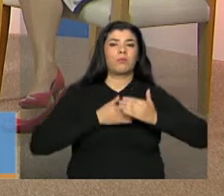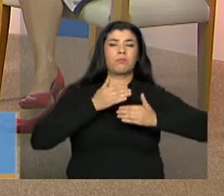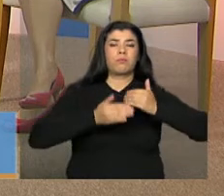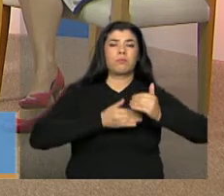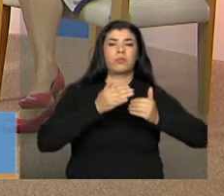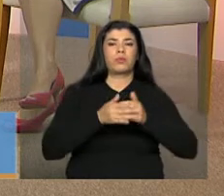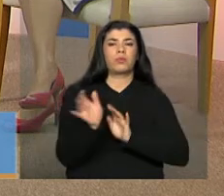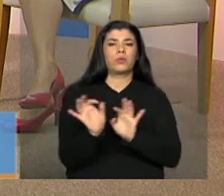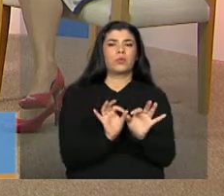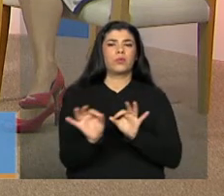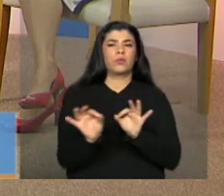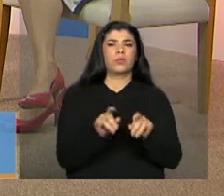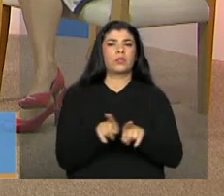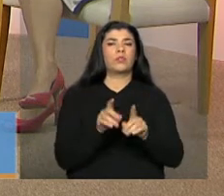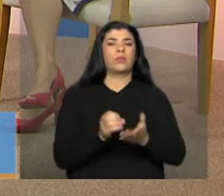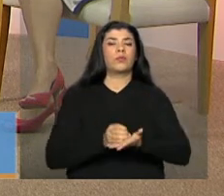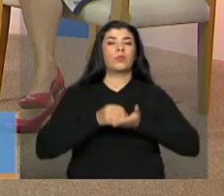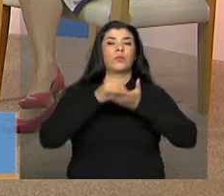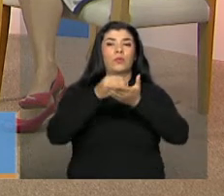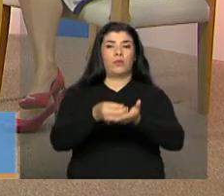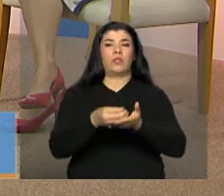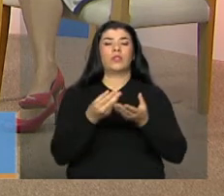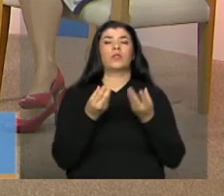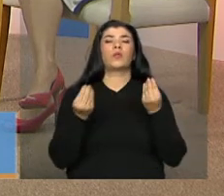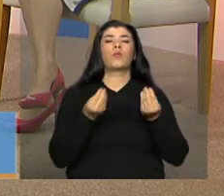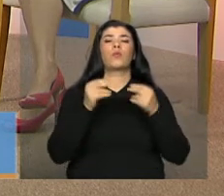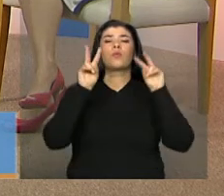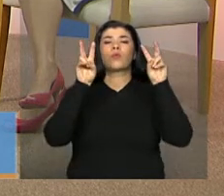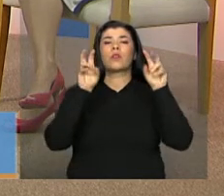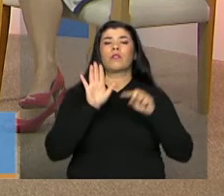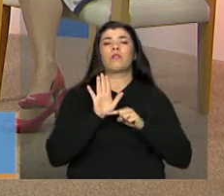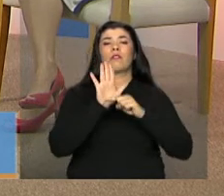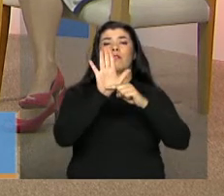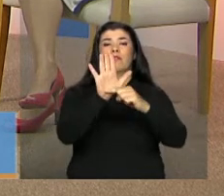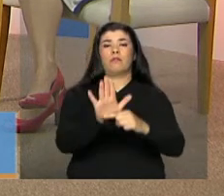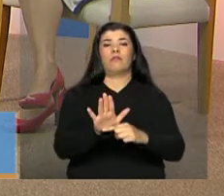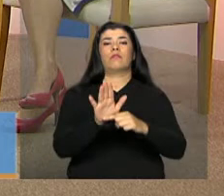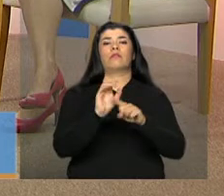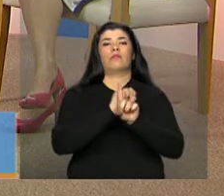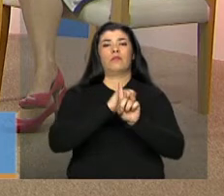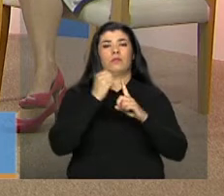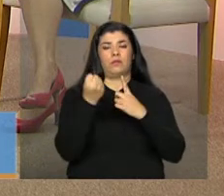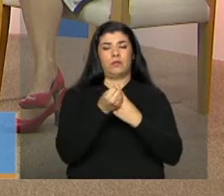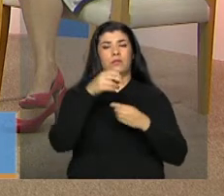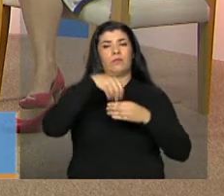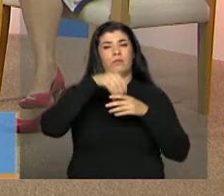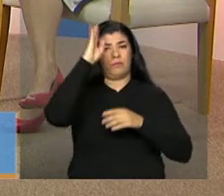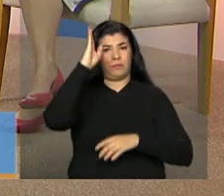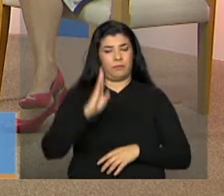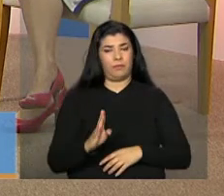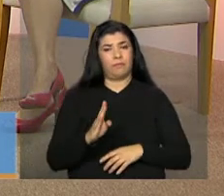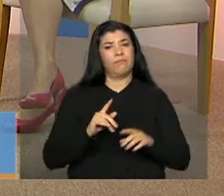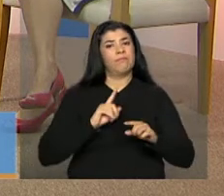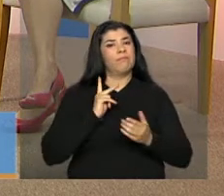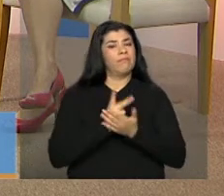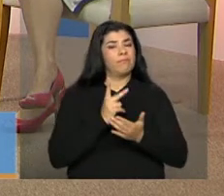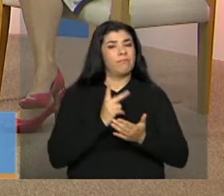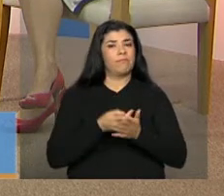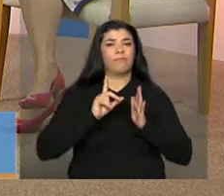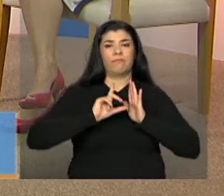organizar e de ofertar a assistência social no Brasil. Então, vejam que, né, tardiamente, né,